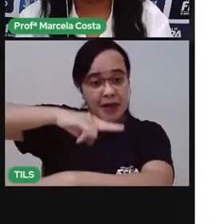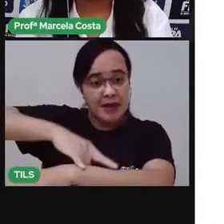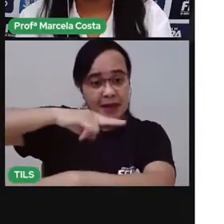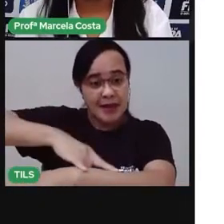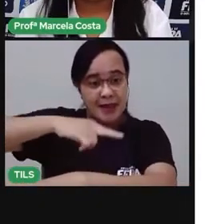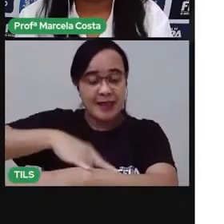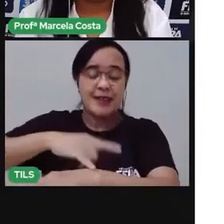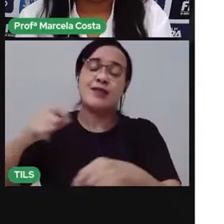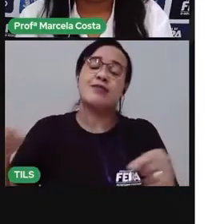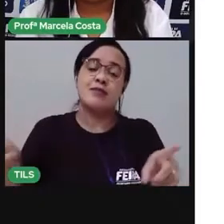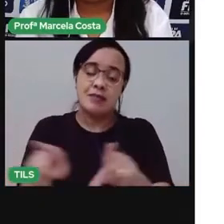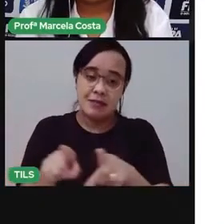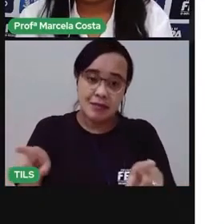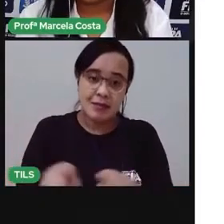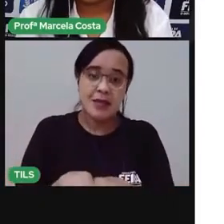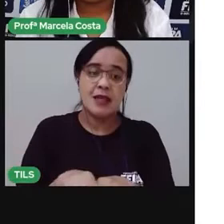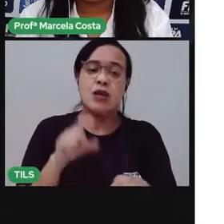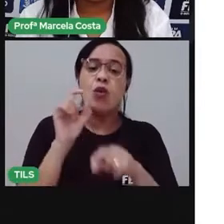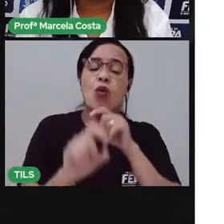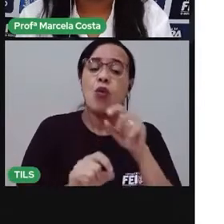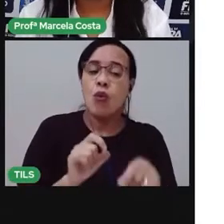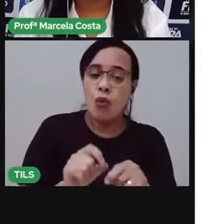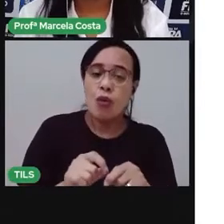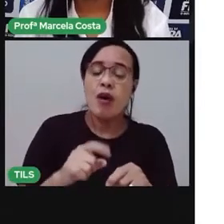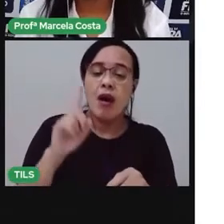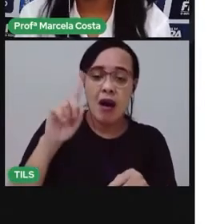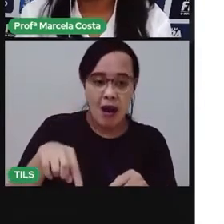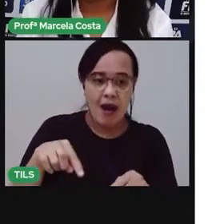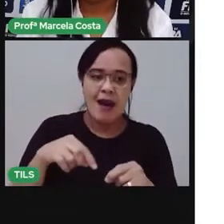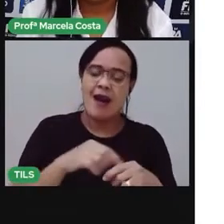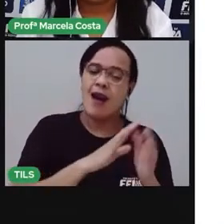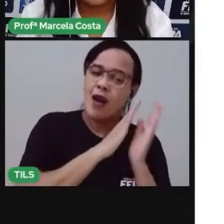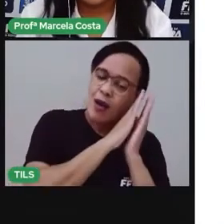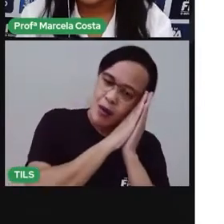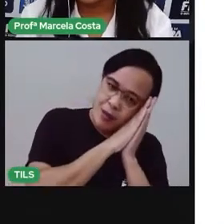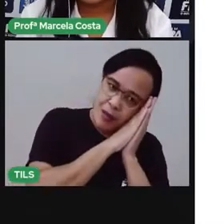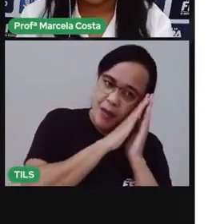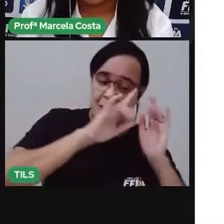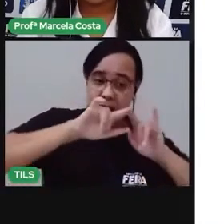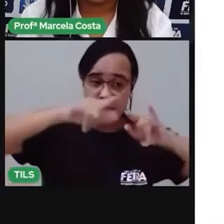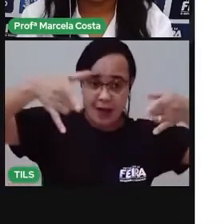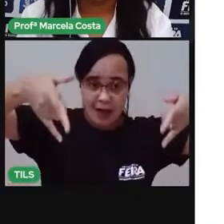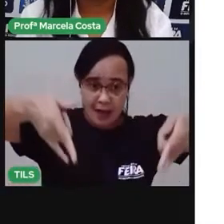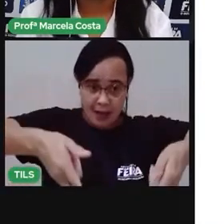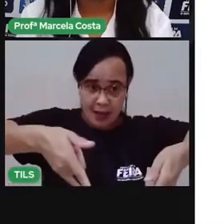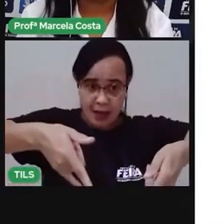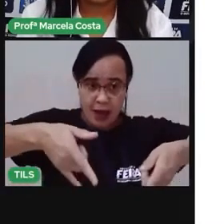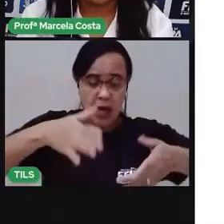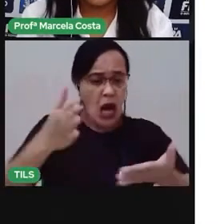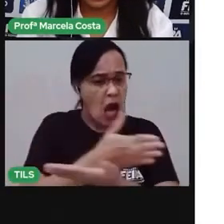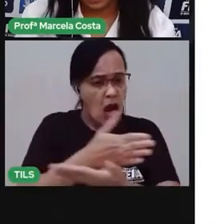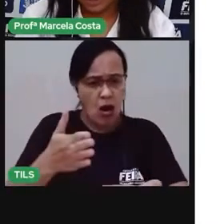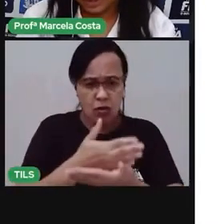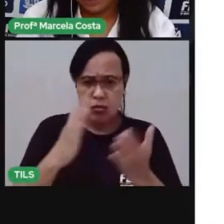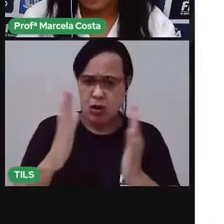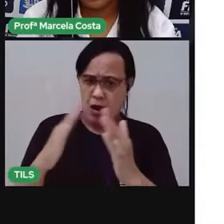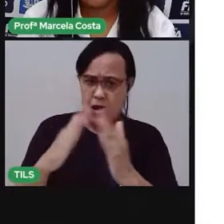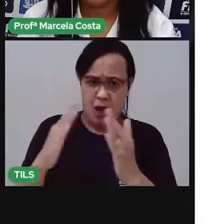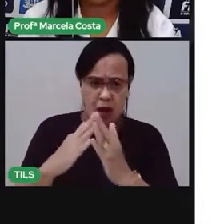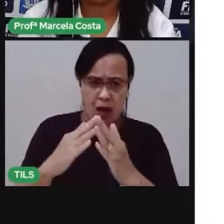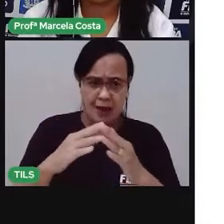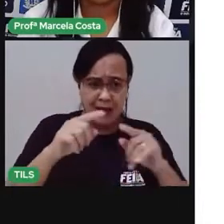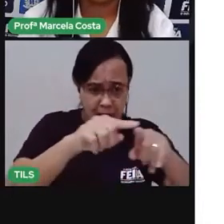casas que não têm todos esses cômodos e não têm paredes separando os ambientes.